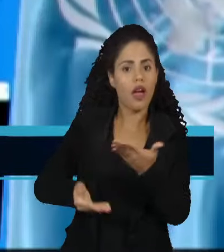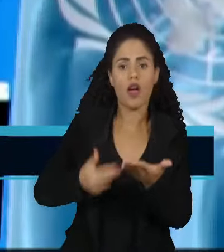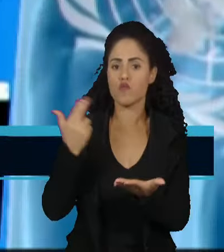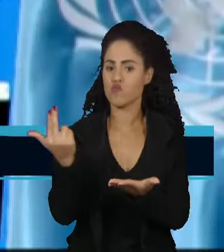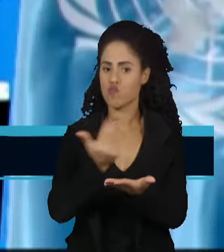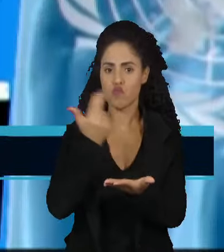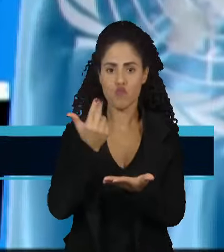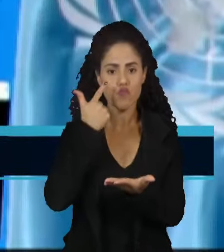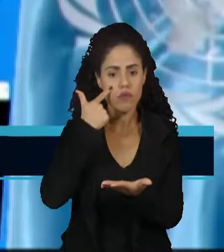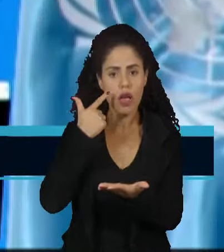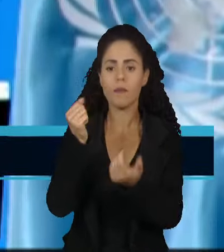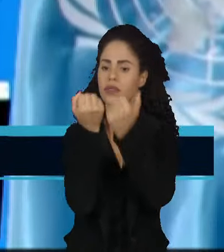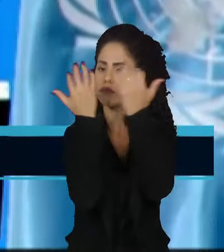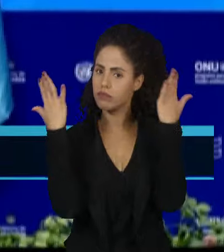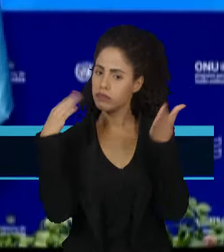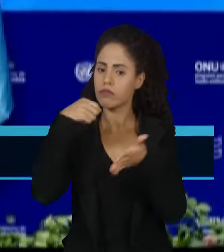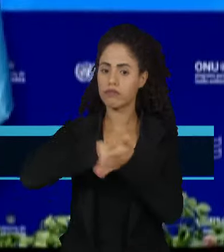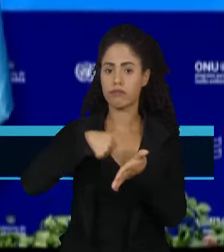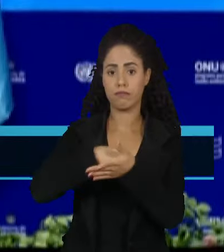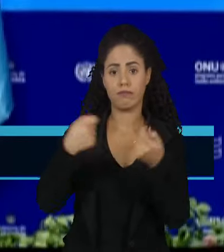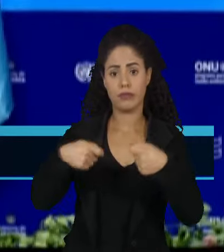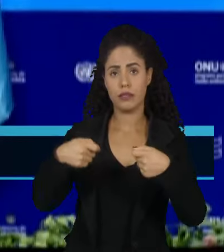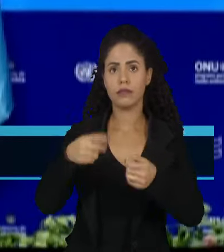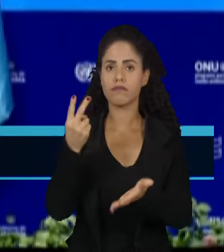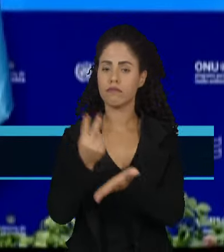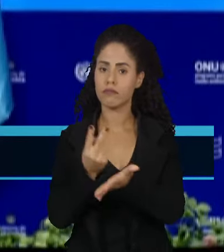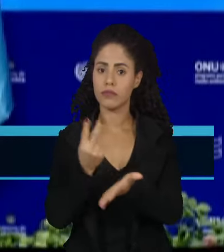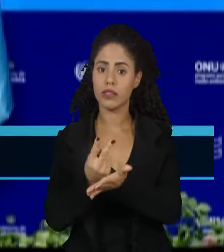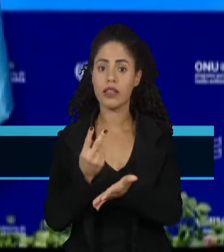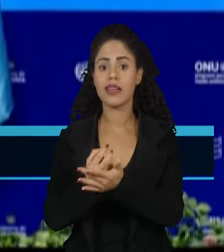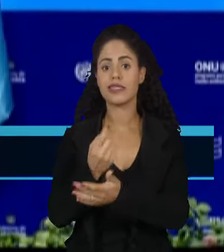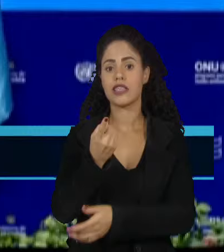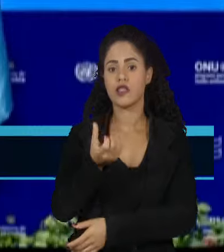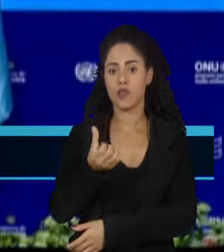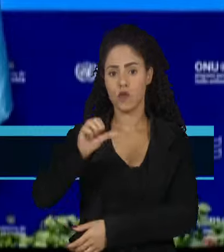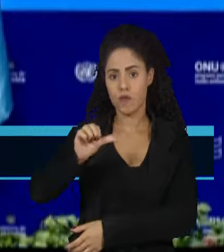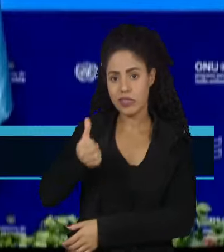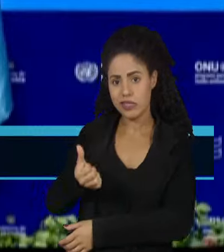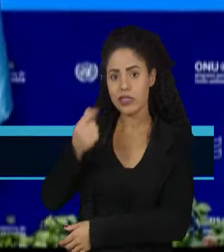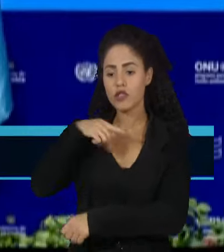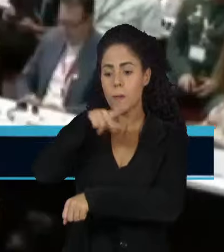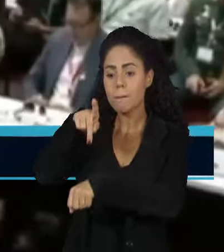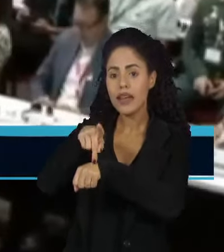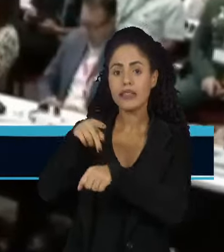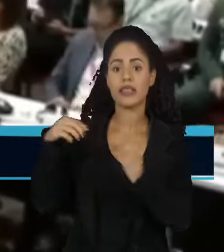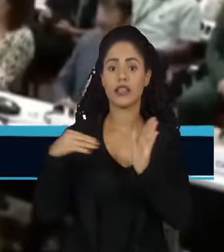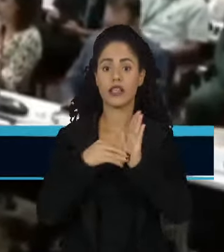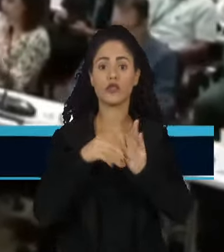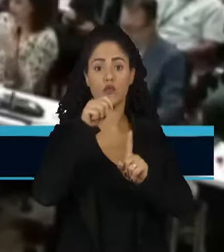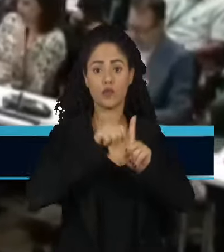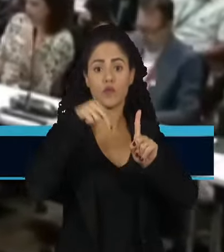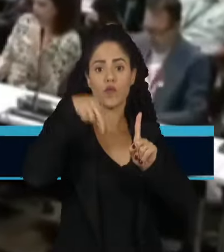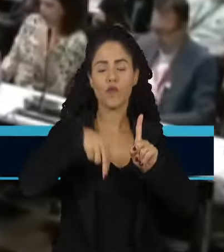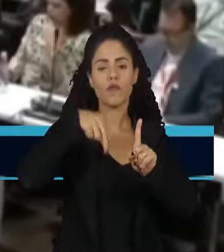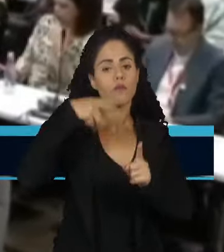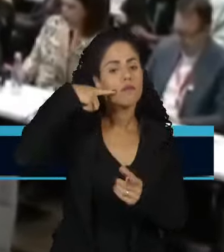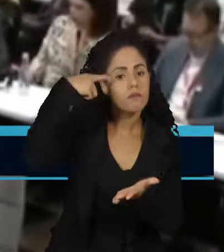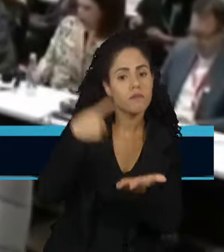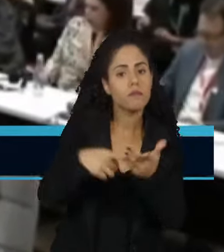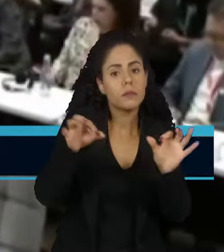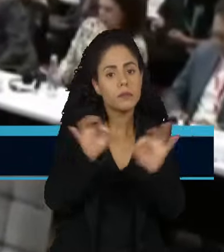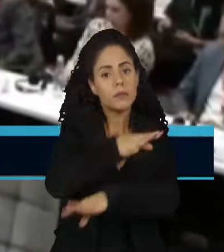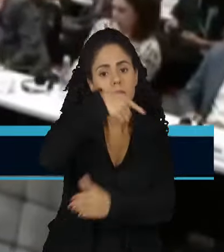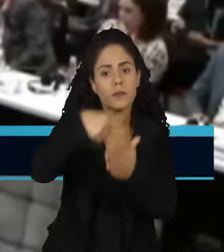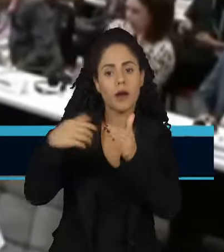A natureza não é um recurso. 196 países têm até o dia 1º de novembro para buscar um acordo sobre ações que